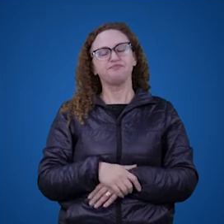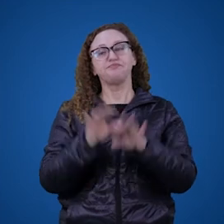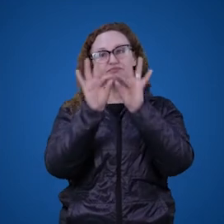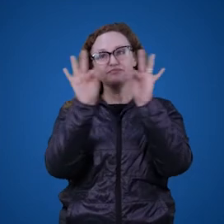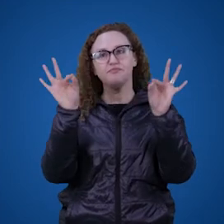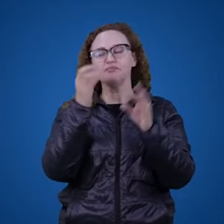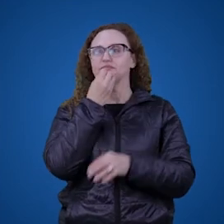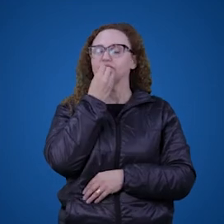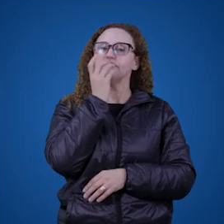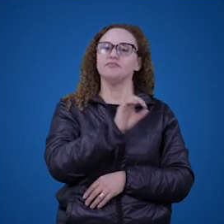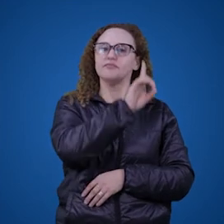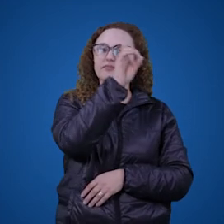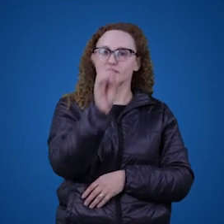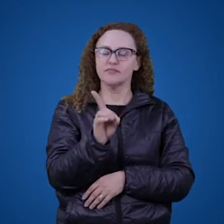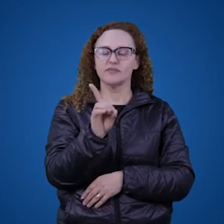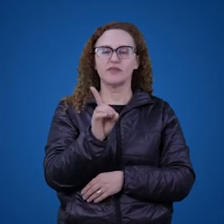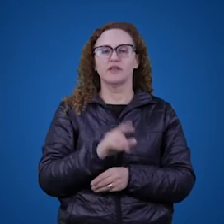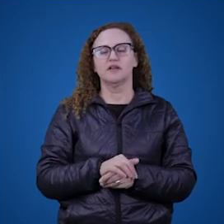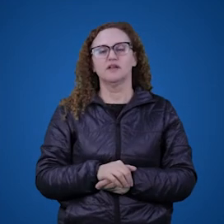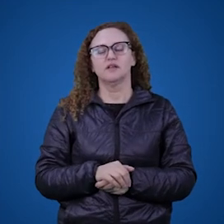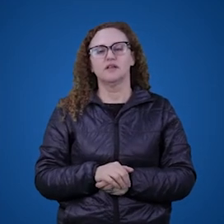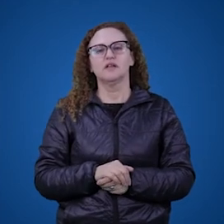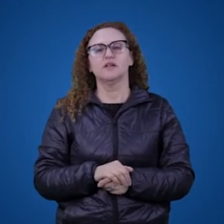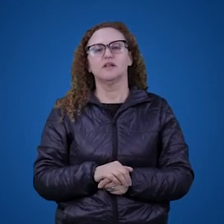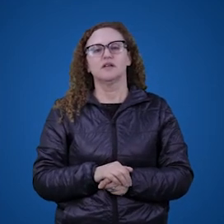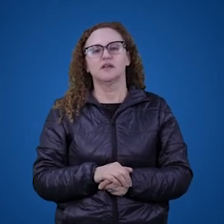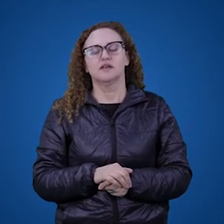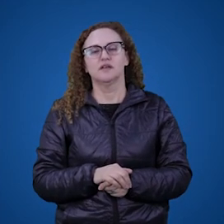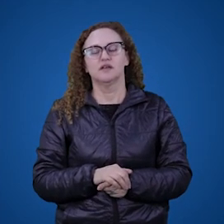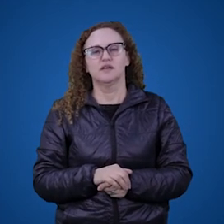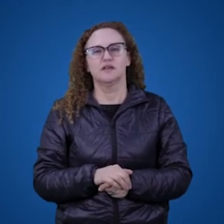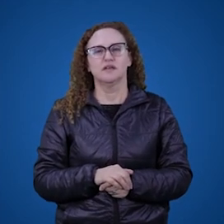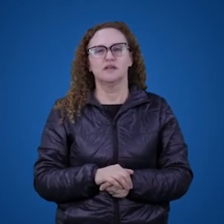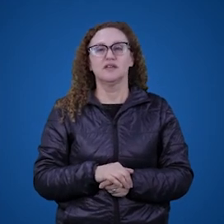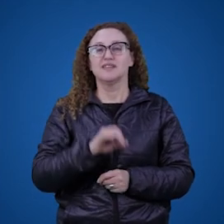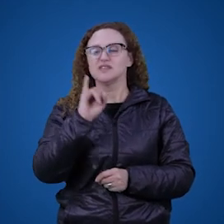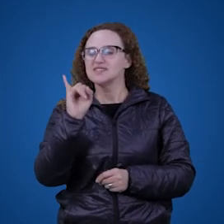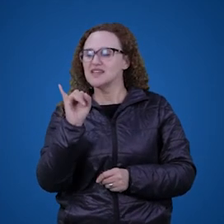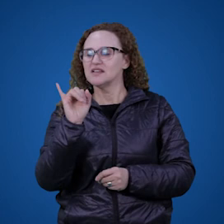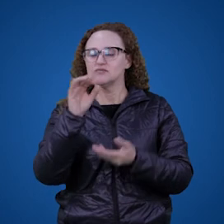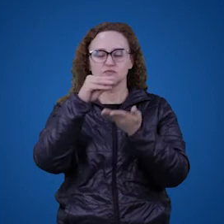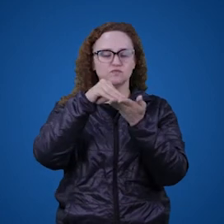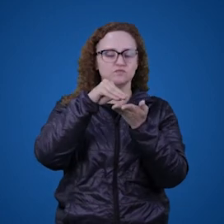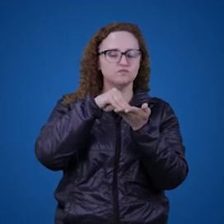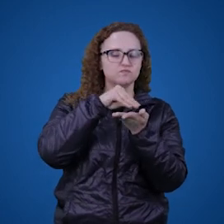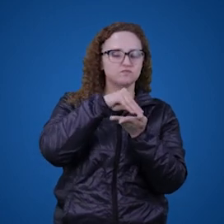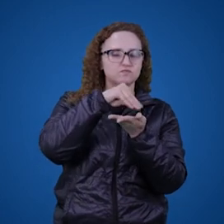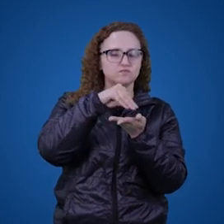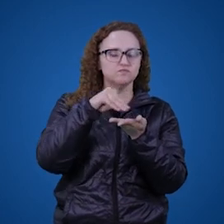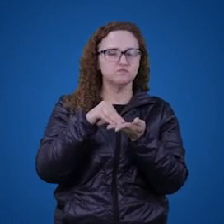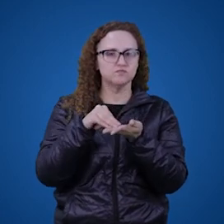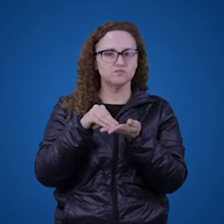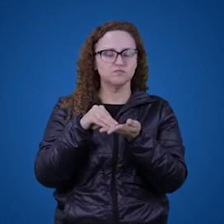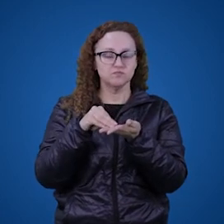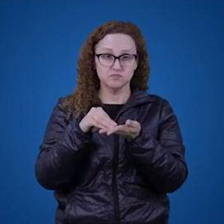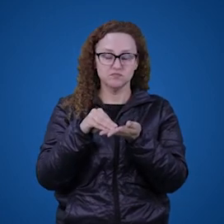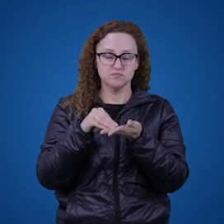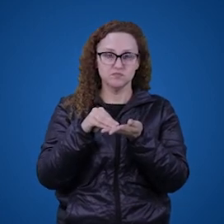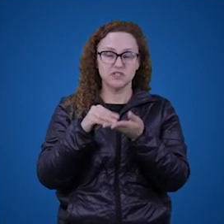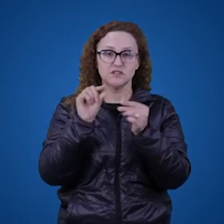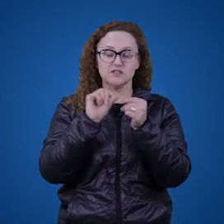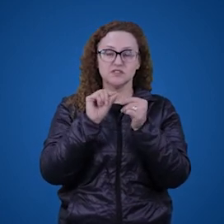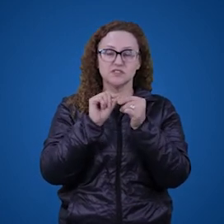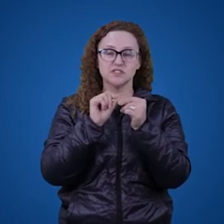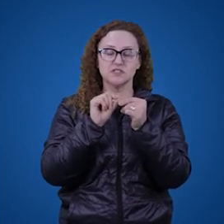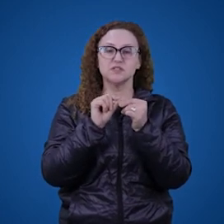dia, né? Então, quando a gente usa essa expressão, então, pense nela como se ela fosse uma peça de um jogo, né? A gente está fazendo um movimento